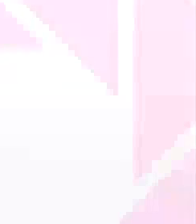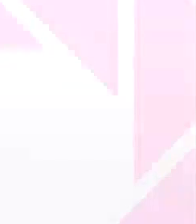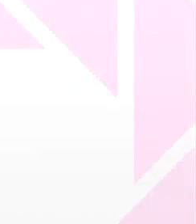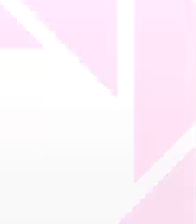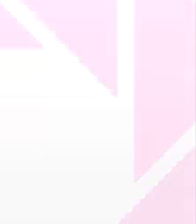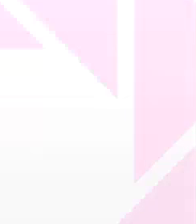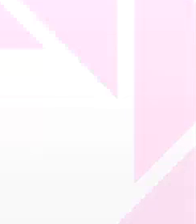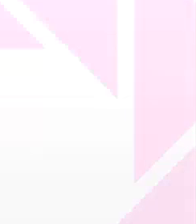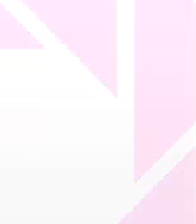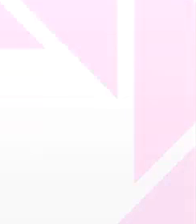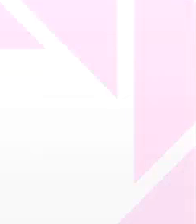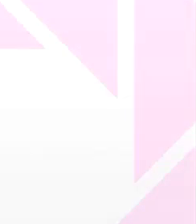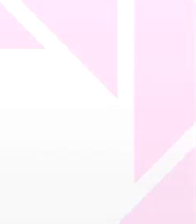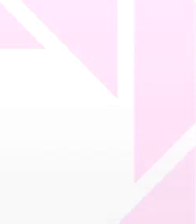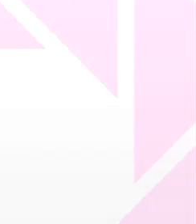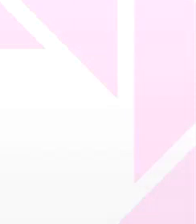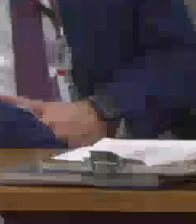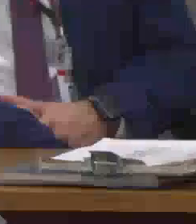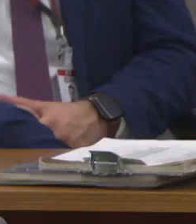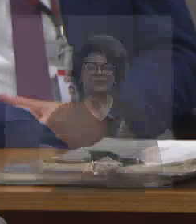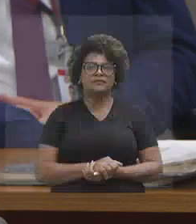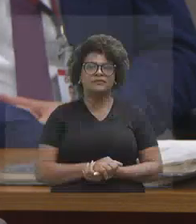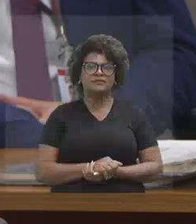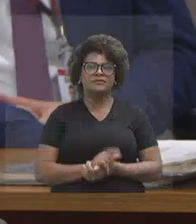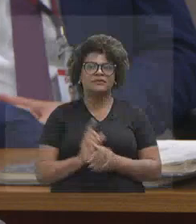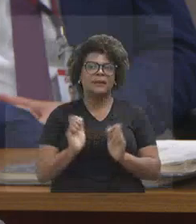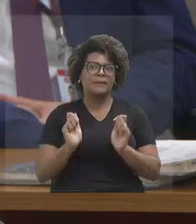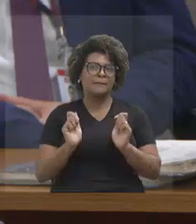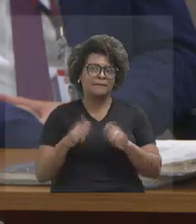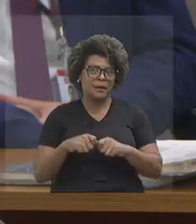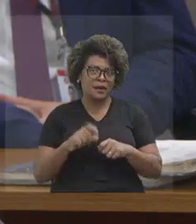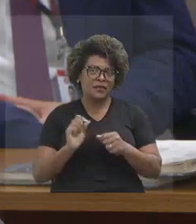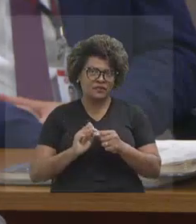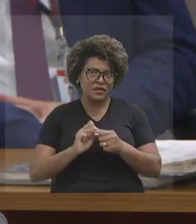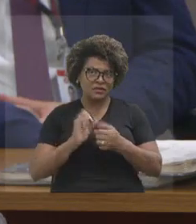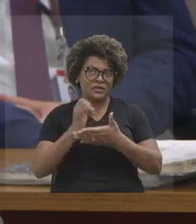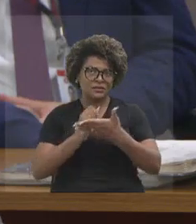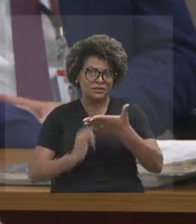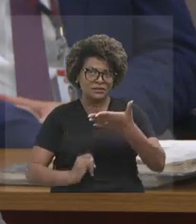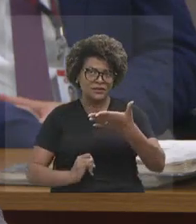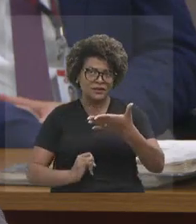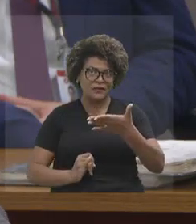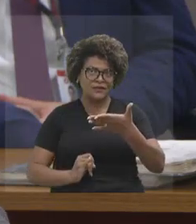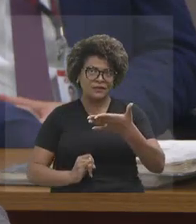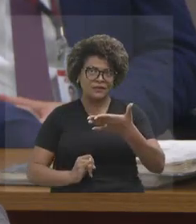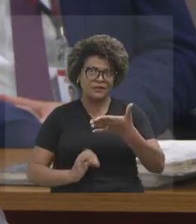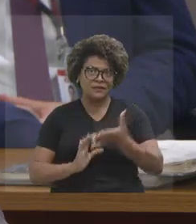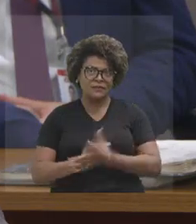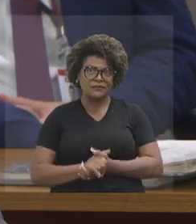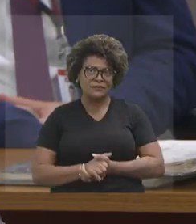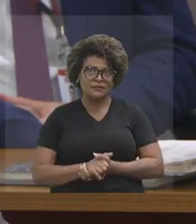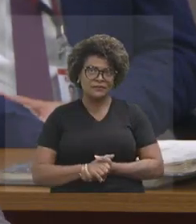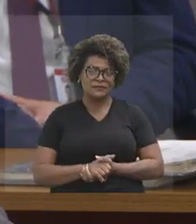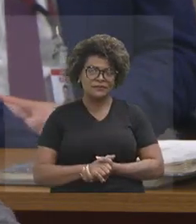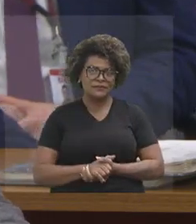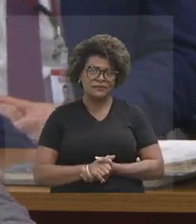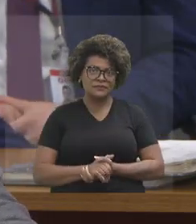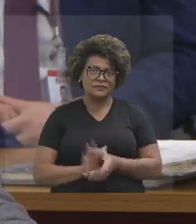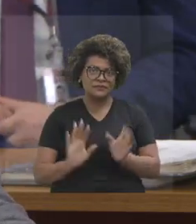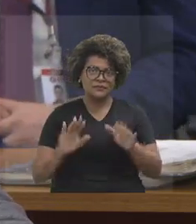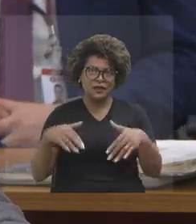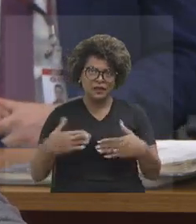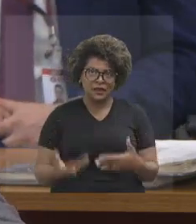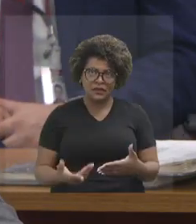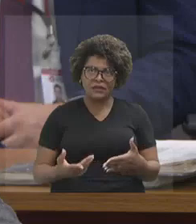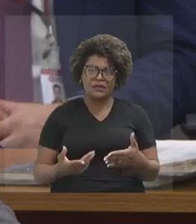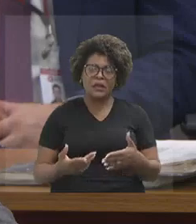Isso. Para que ele possa fazer a inscrição lá. Isso a gente... Certificamos a cidade para